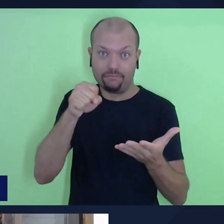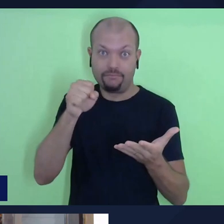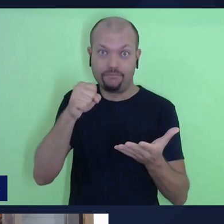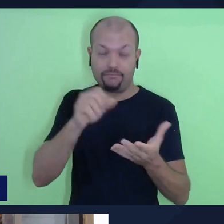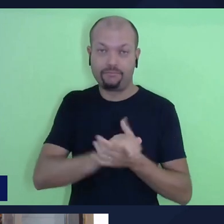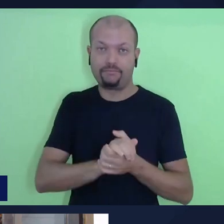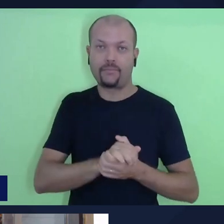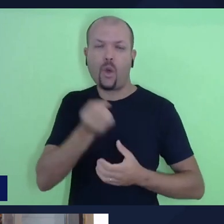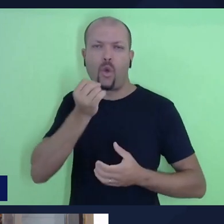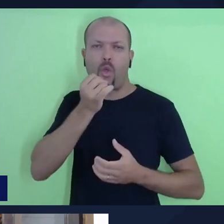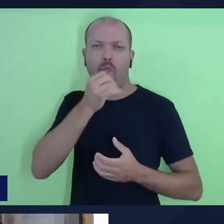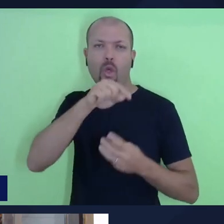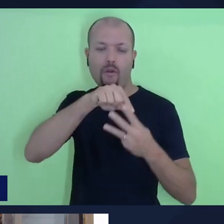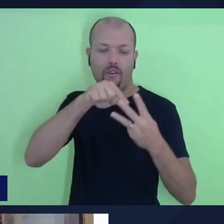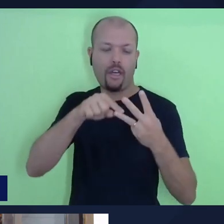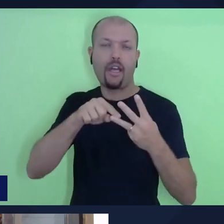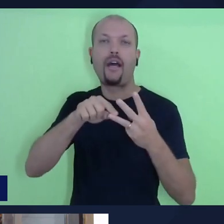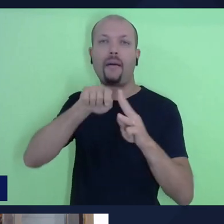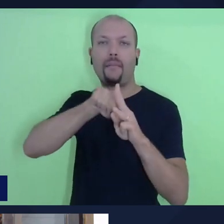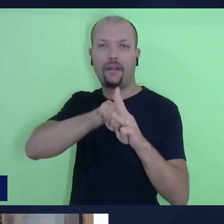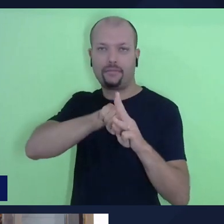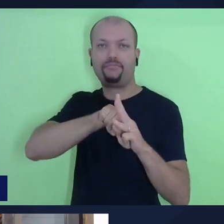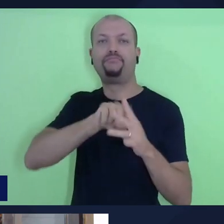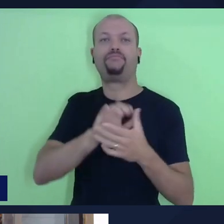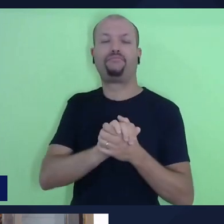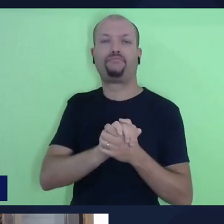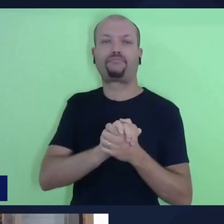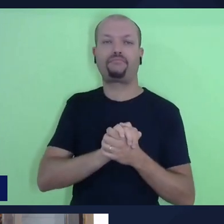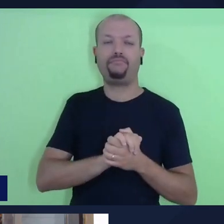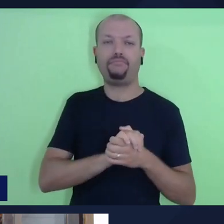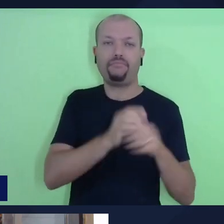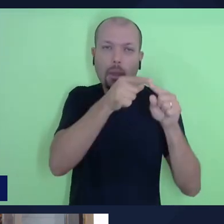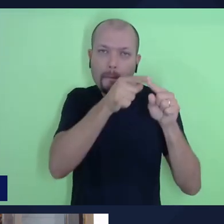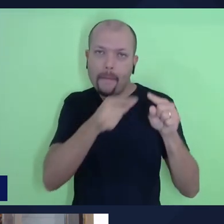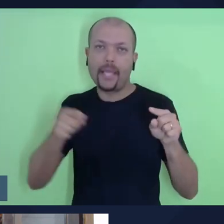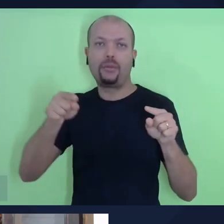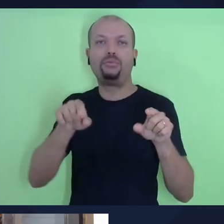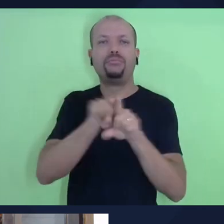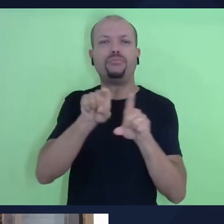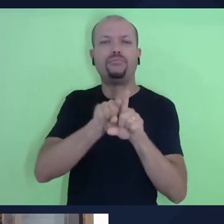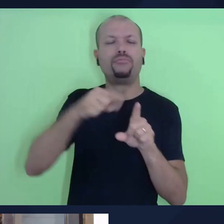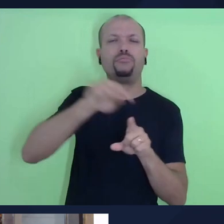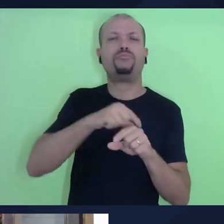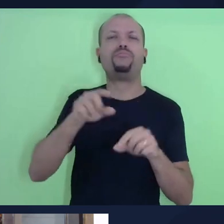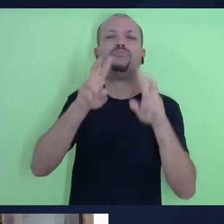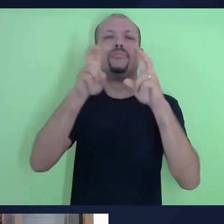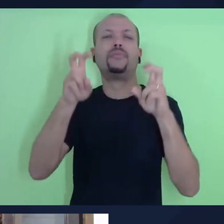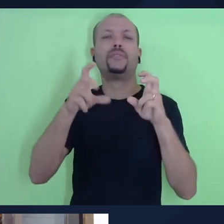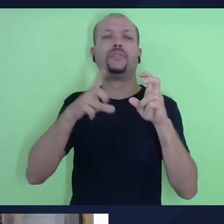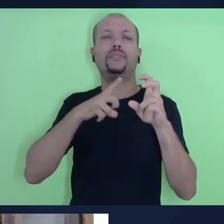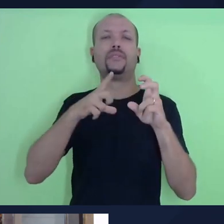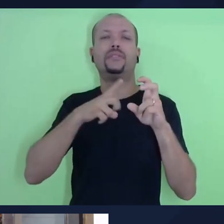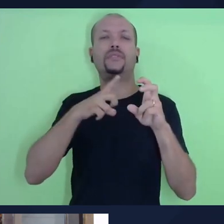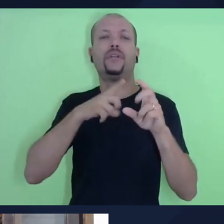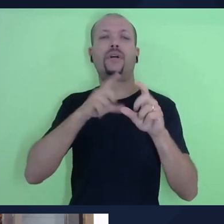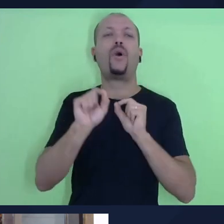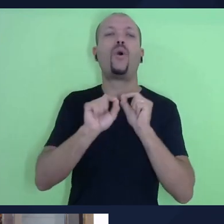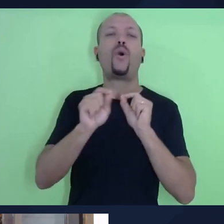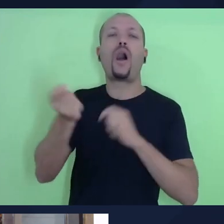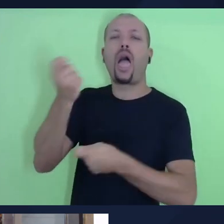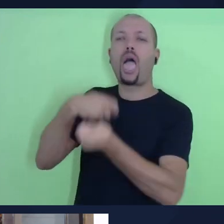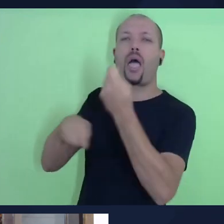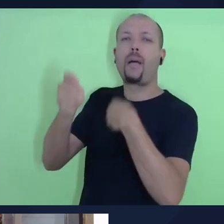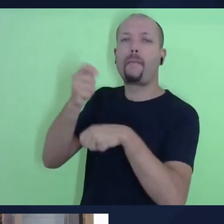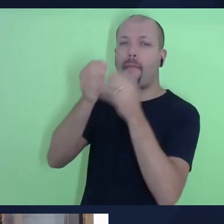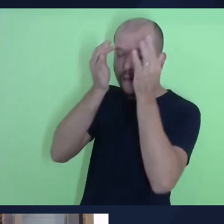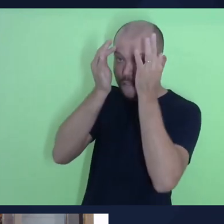novo trimestre, nesta nova temporada onde temos como tema principal administradores